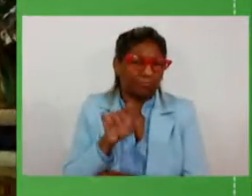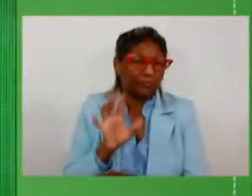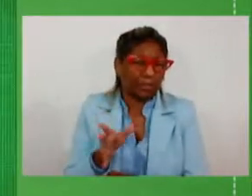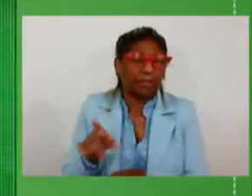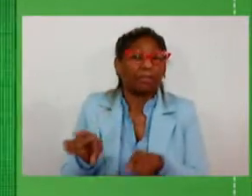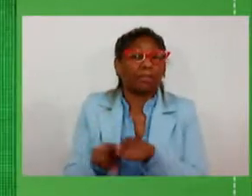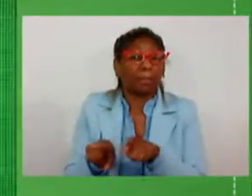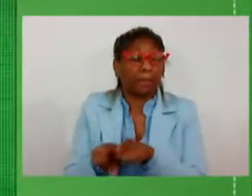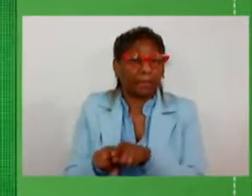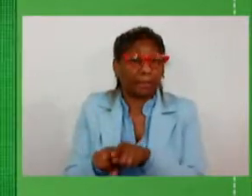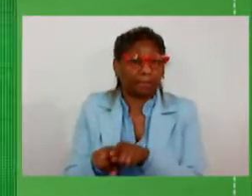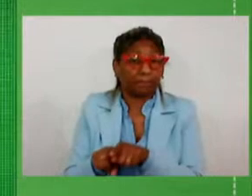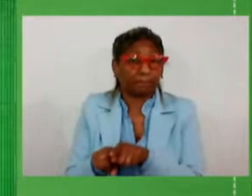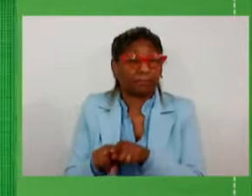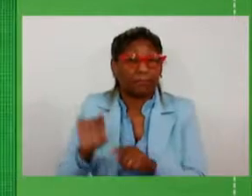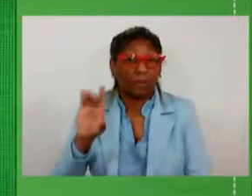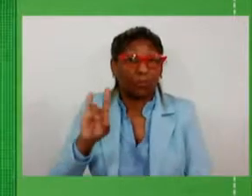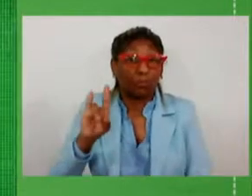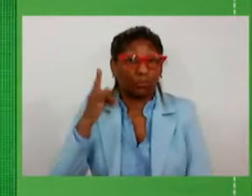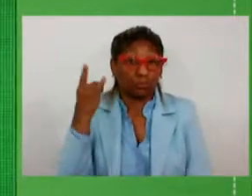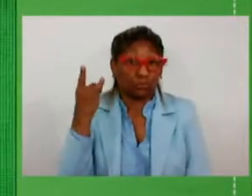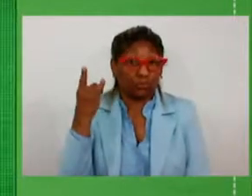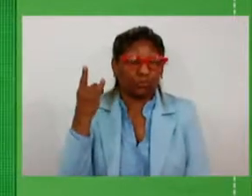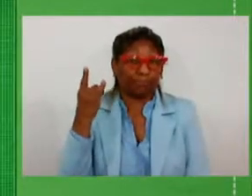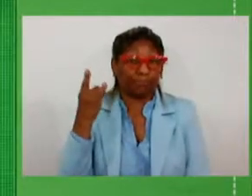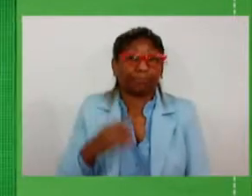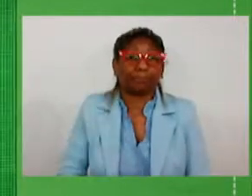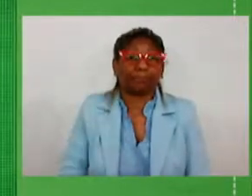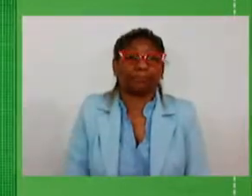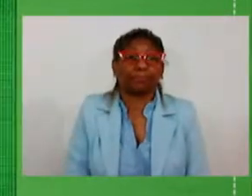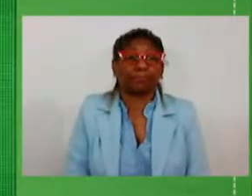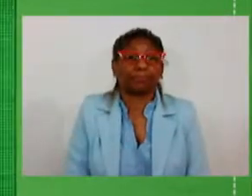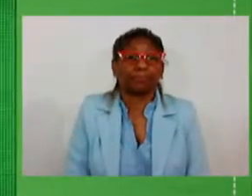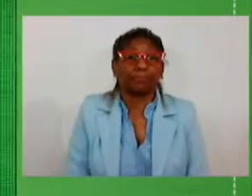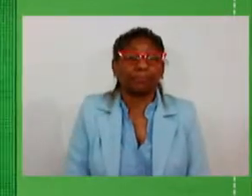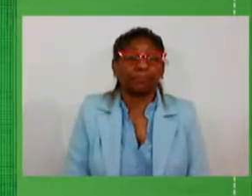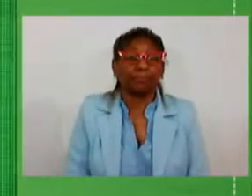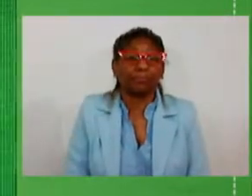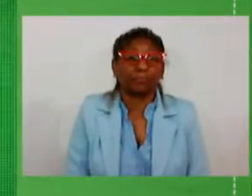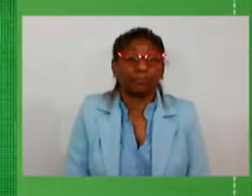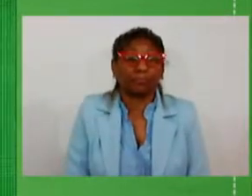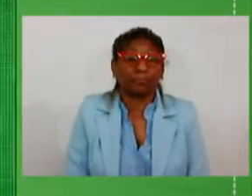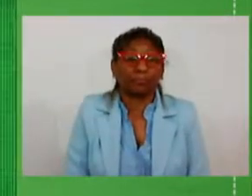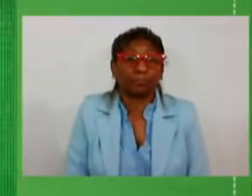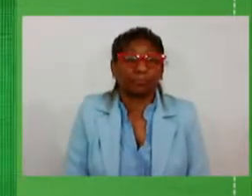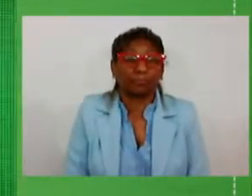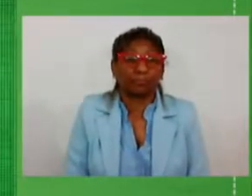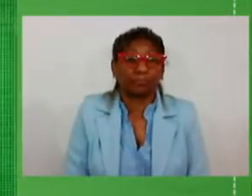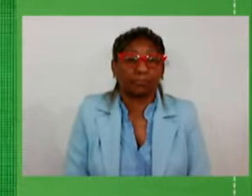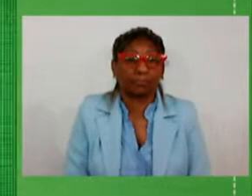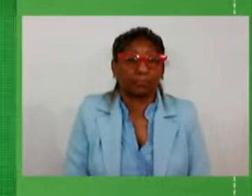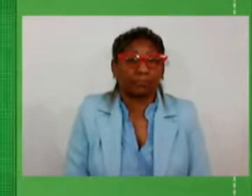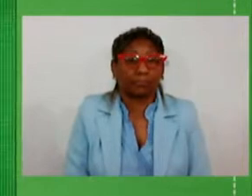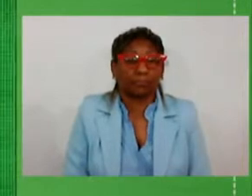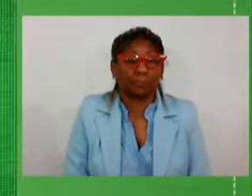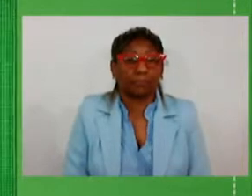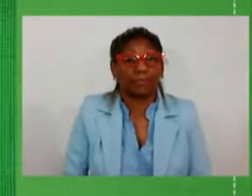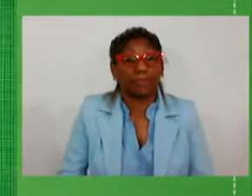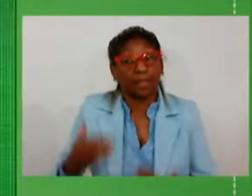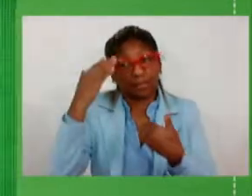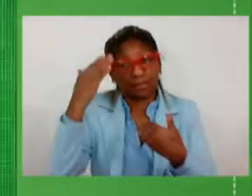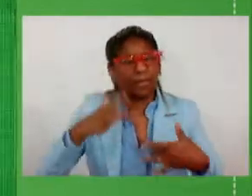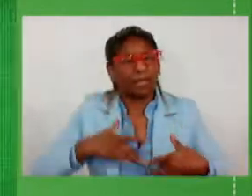por último fazer aqui um agradecimento a dedicação